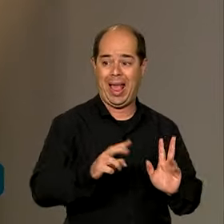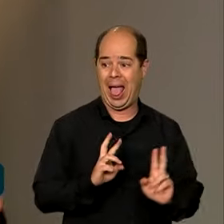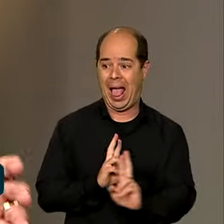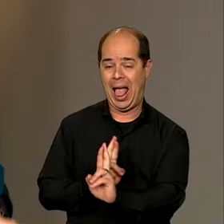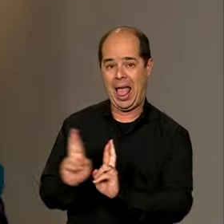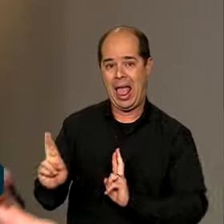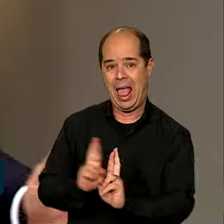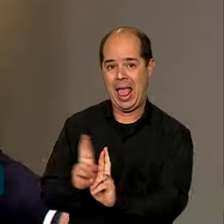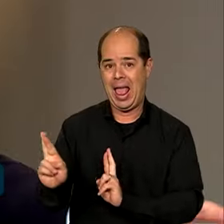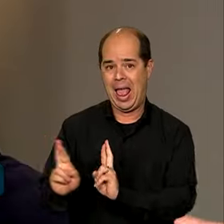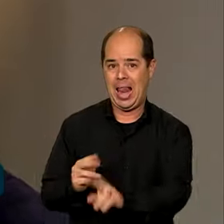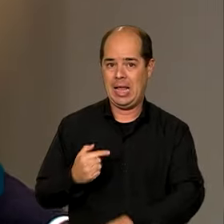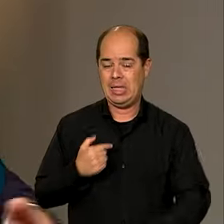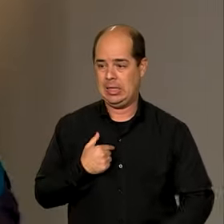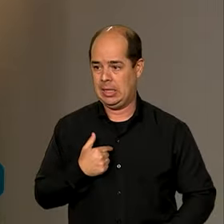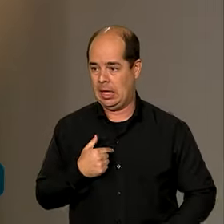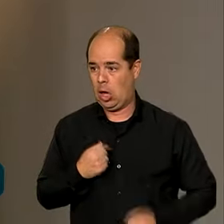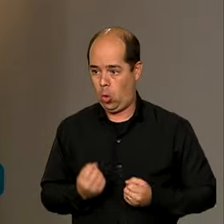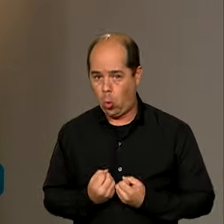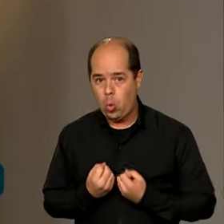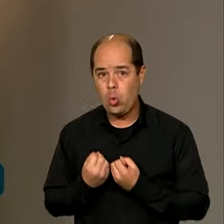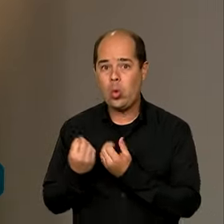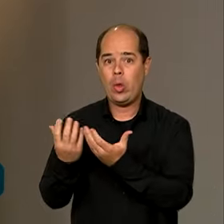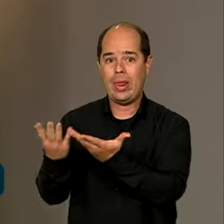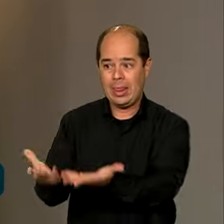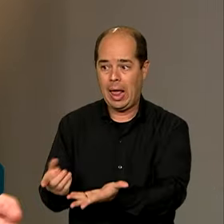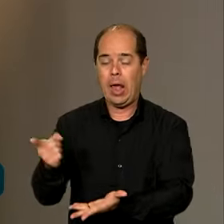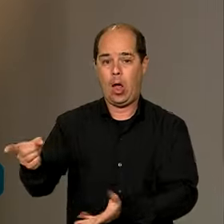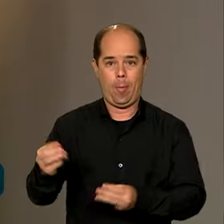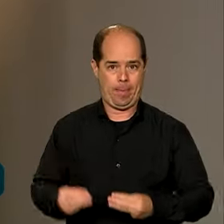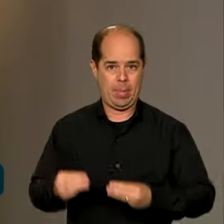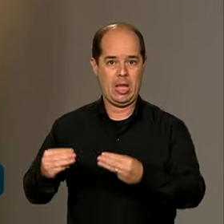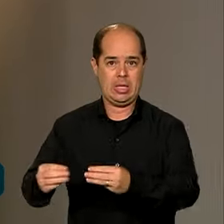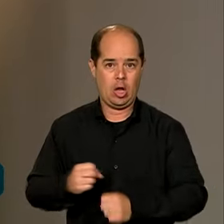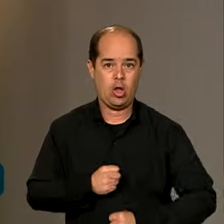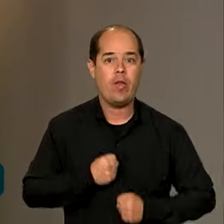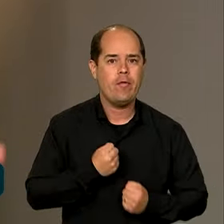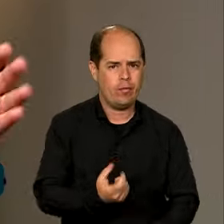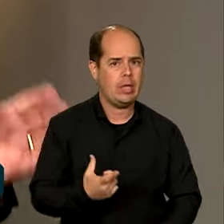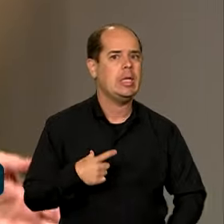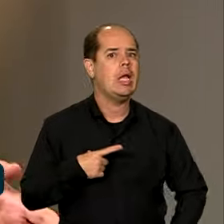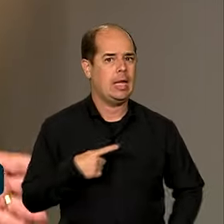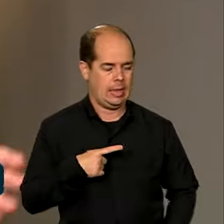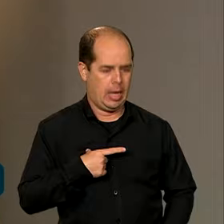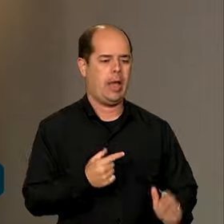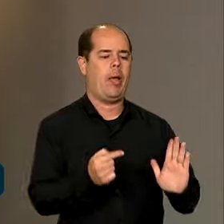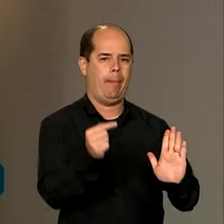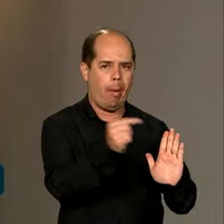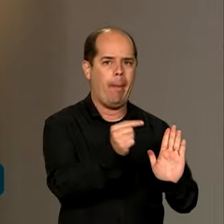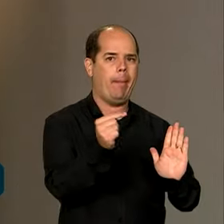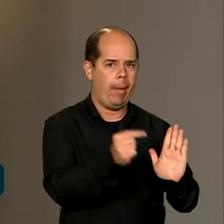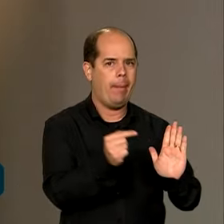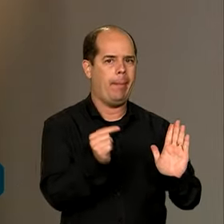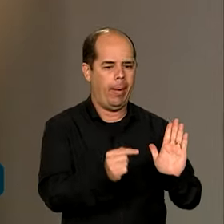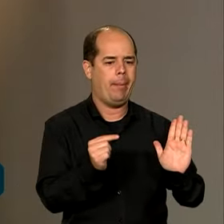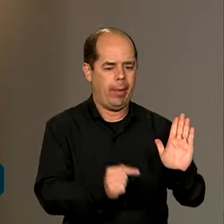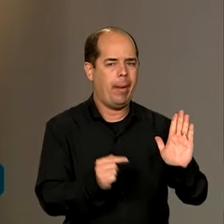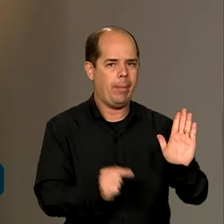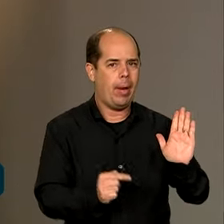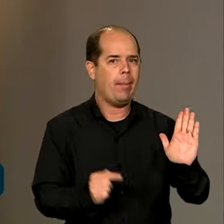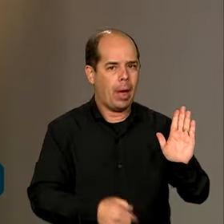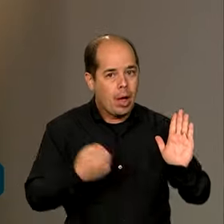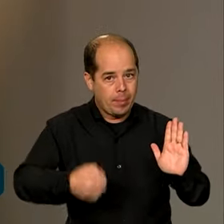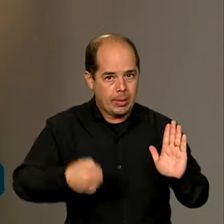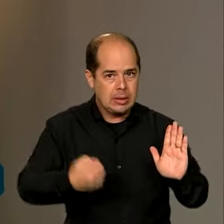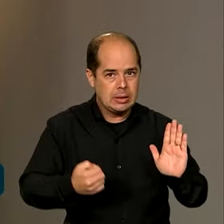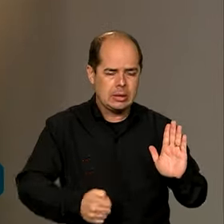prestação de serviço para o Ministério da Defesa, né, existe sim um protocolo onde a gente cumpriu todos os ritos necessários